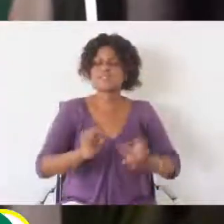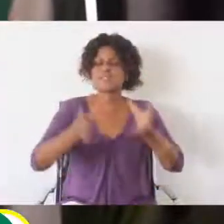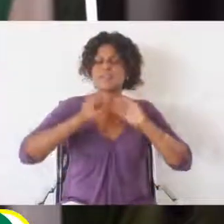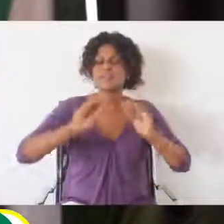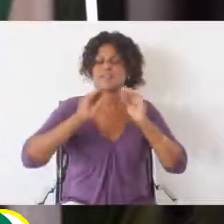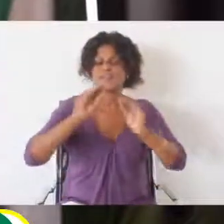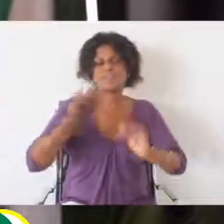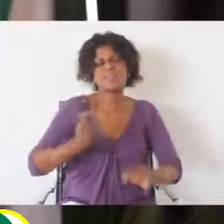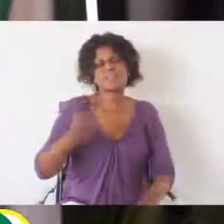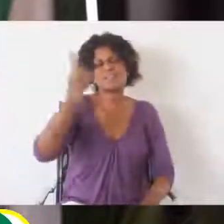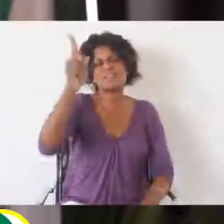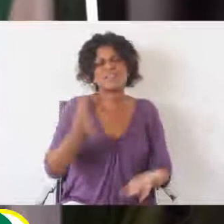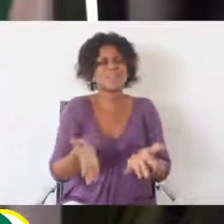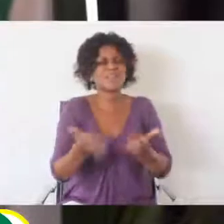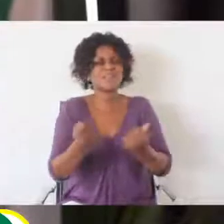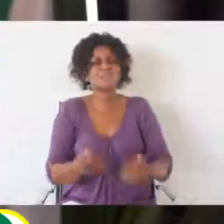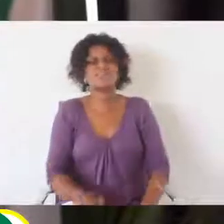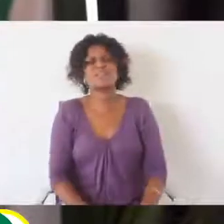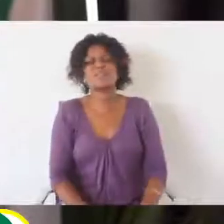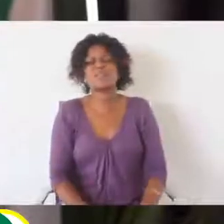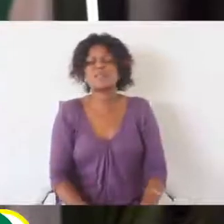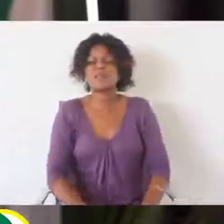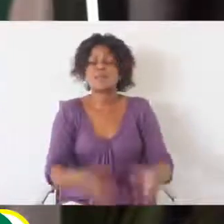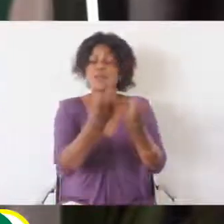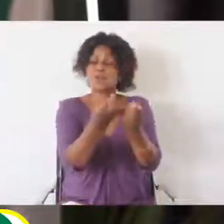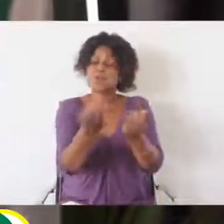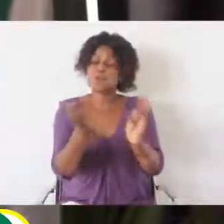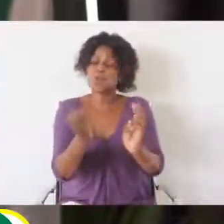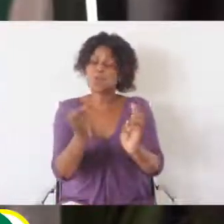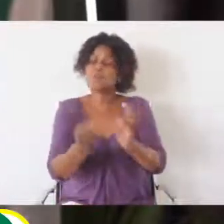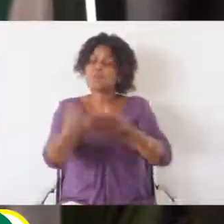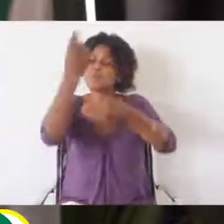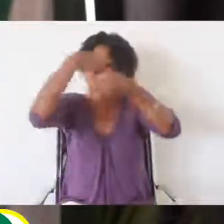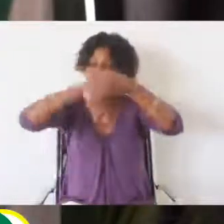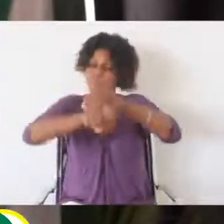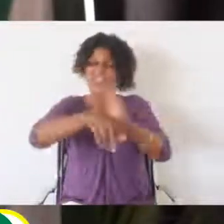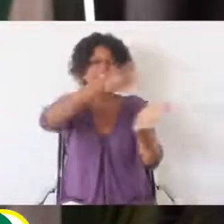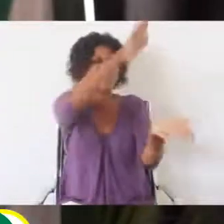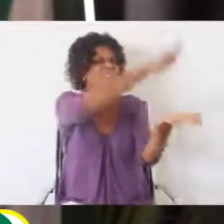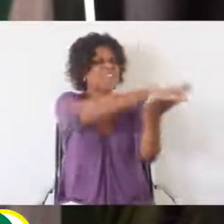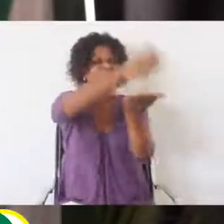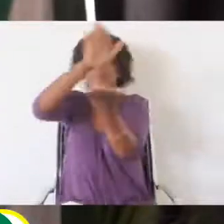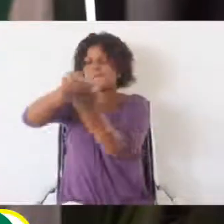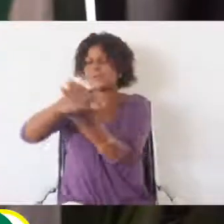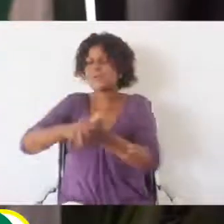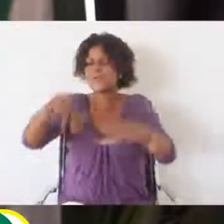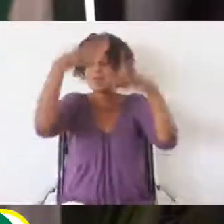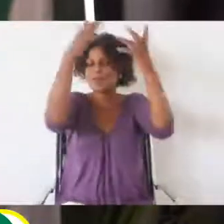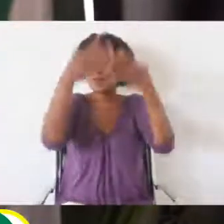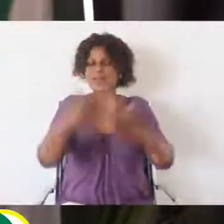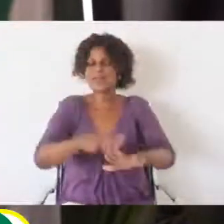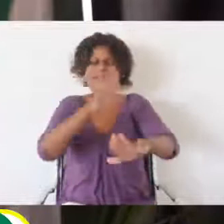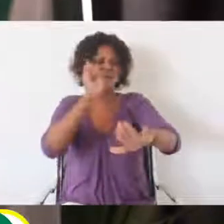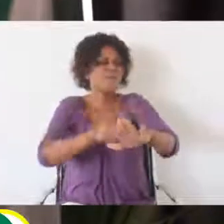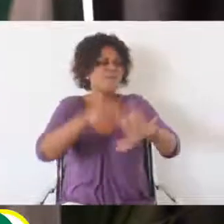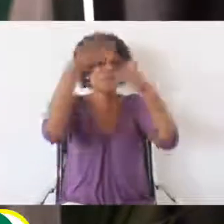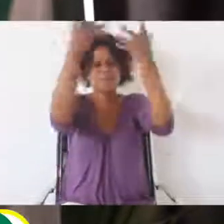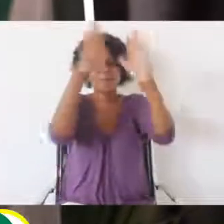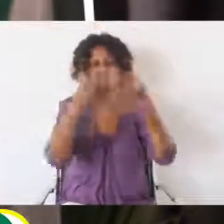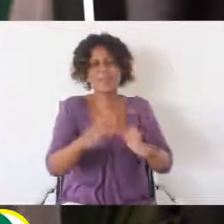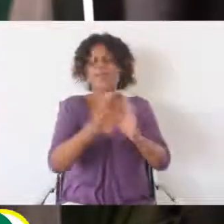de forças entre os países da região e não só. Nestes termos, a Associação de Ensino à Distância da África Austral